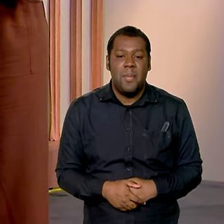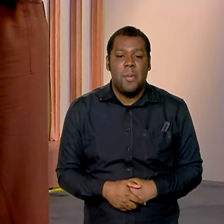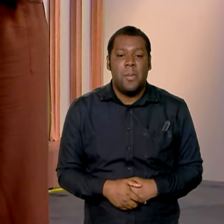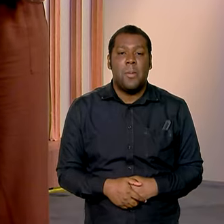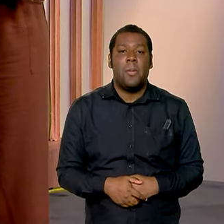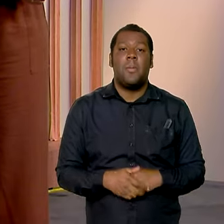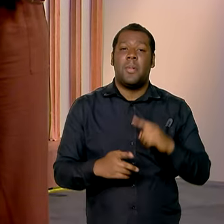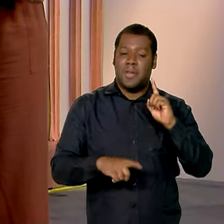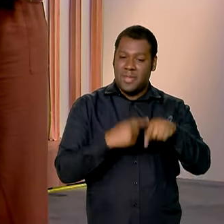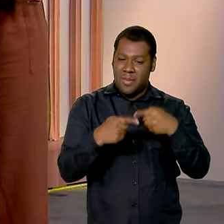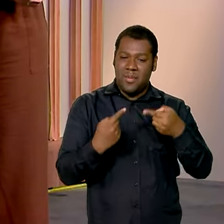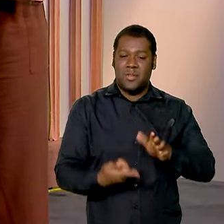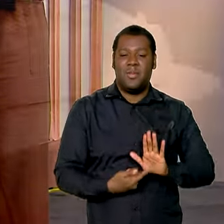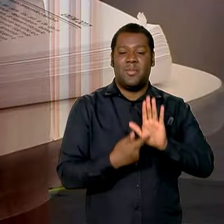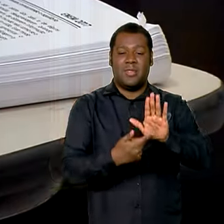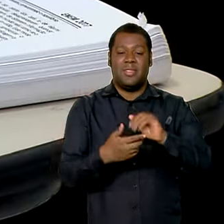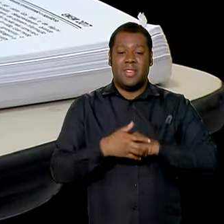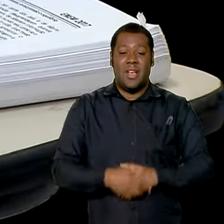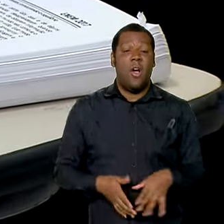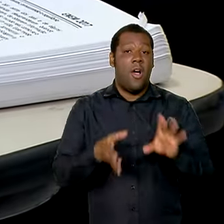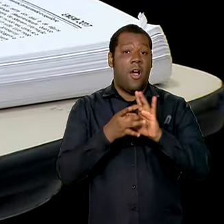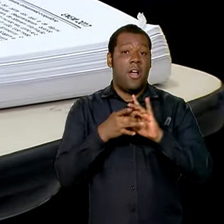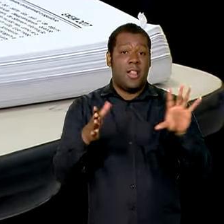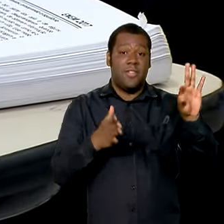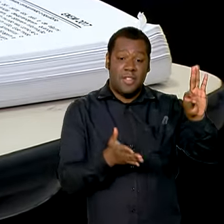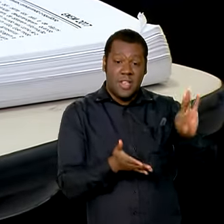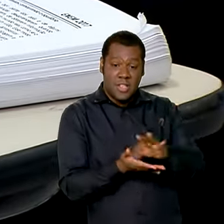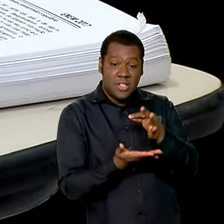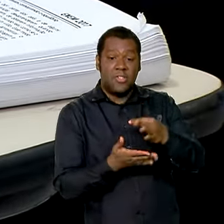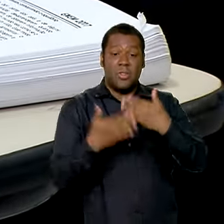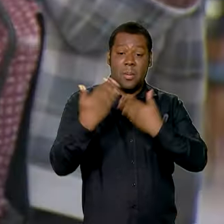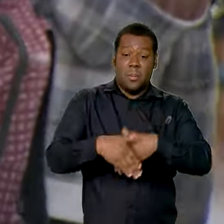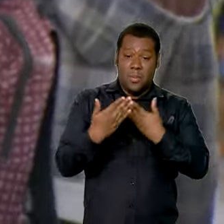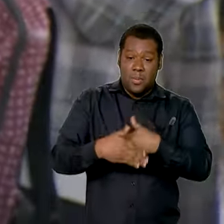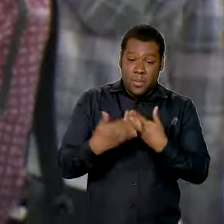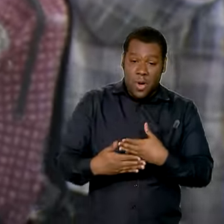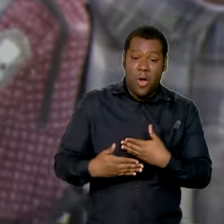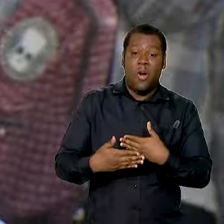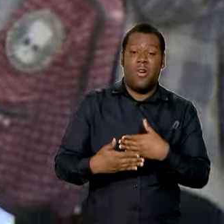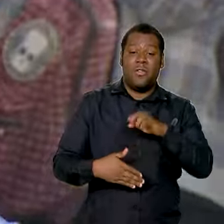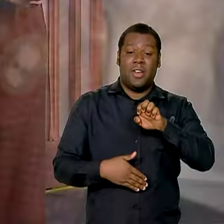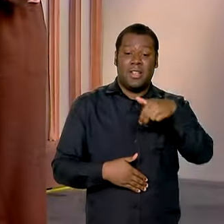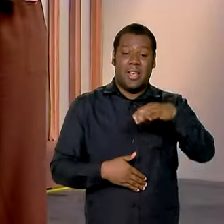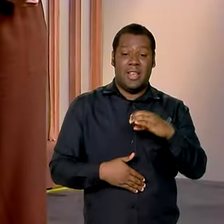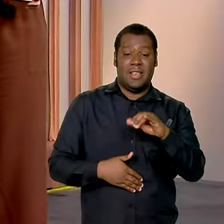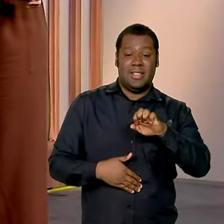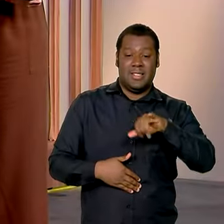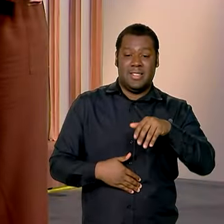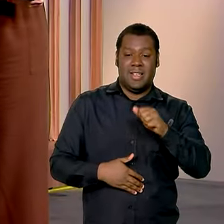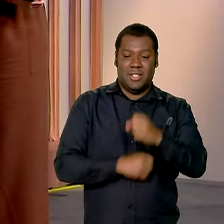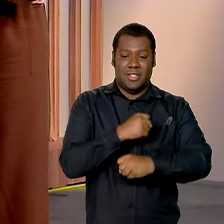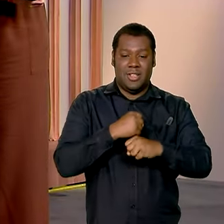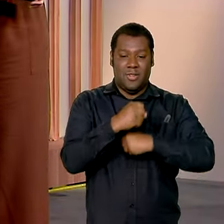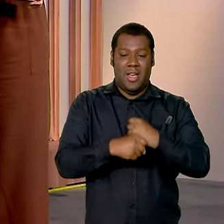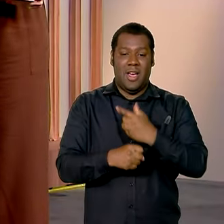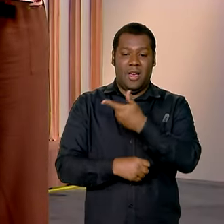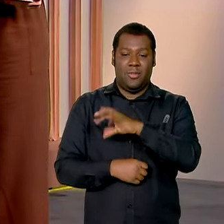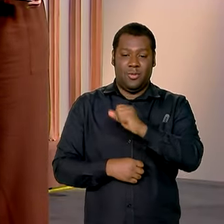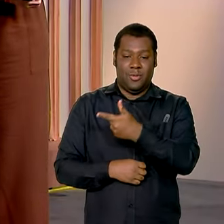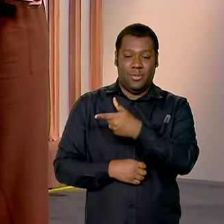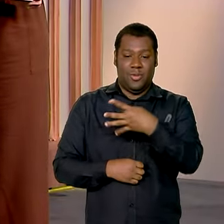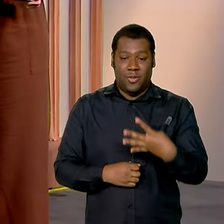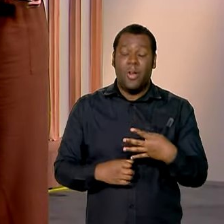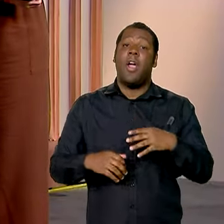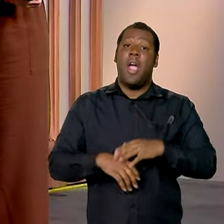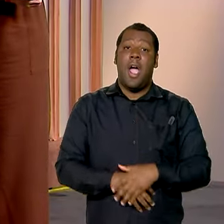próximo bloco estão abertas as inscrições para as provas do INSEJA 2024. E ainda, Rio de Janeiro recebe